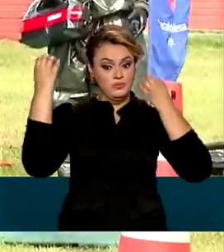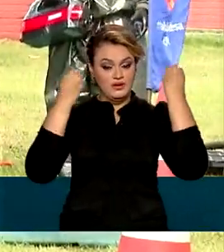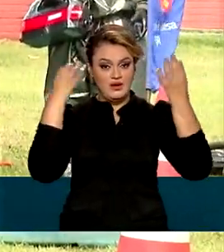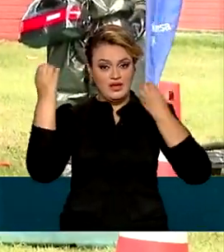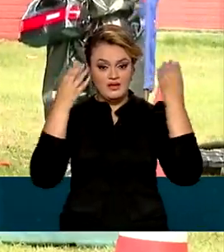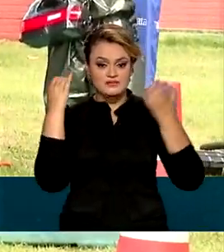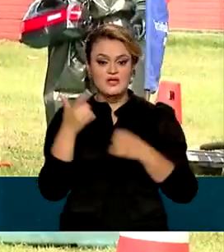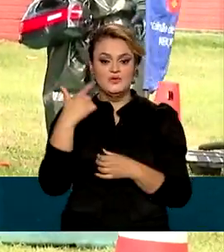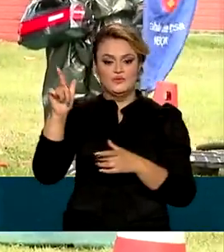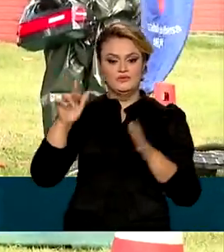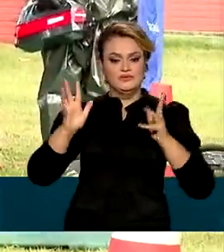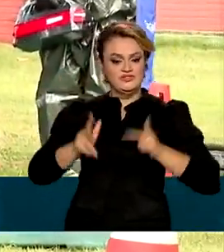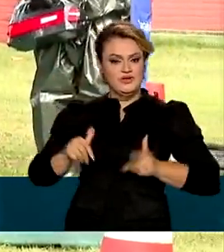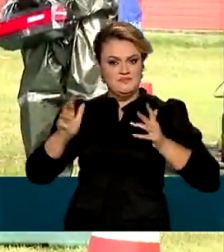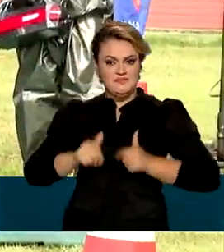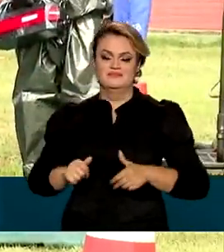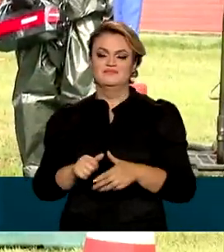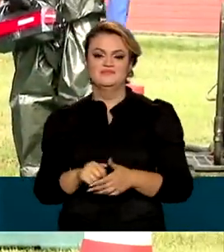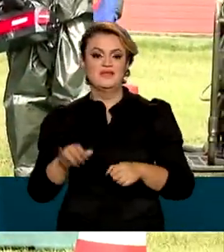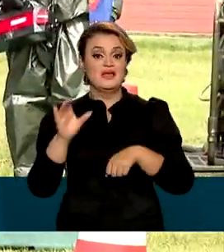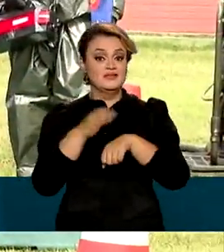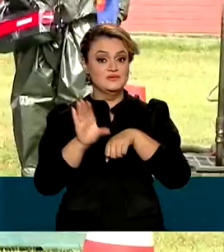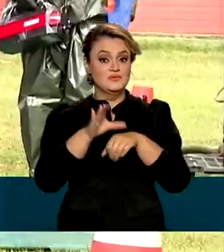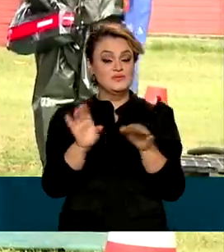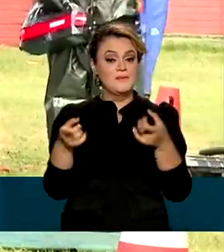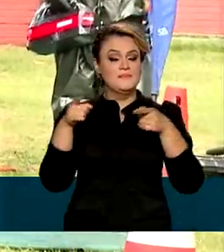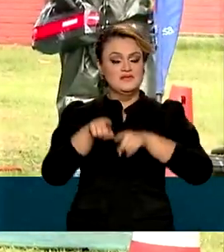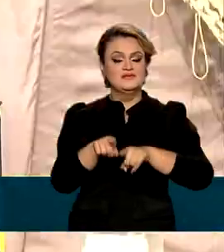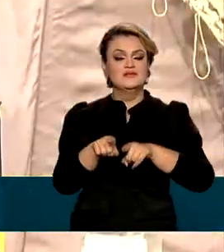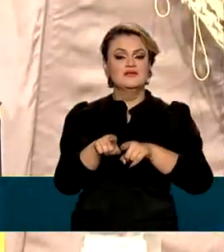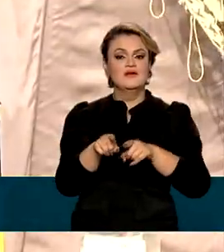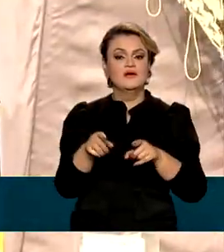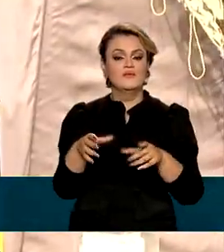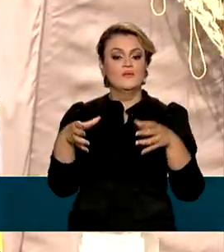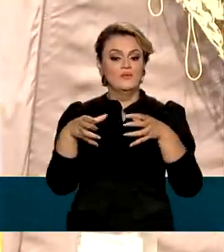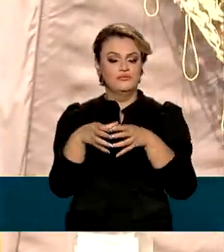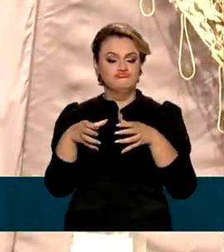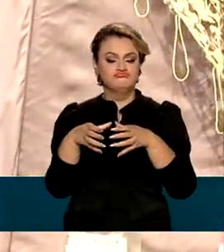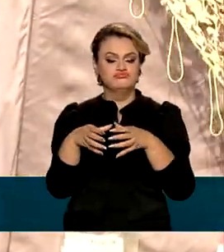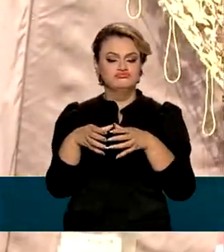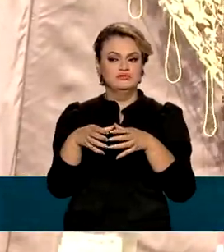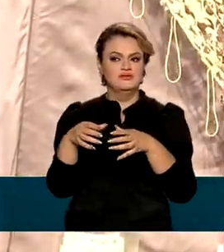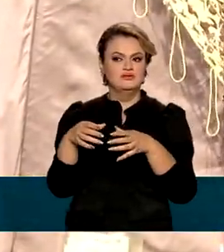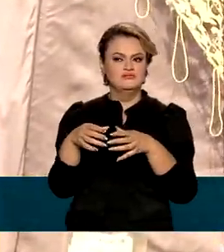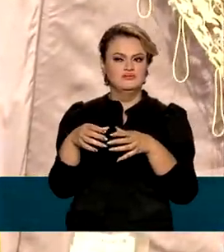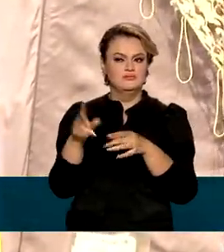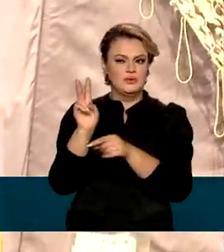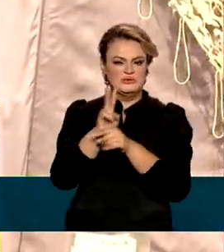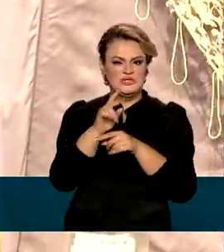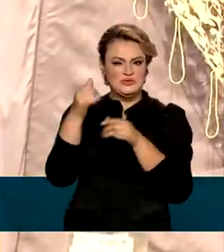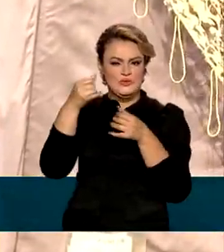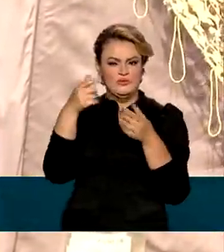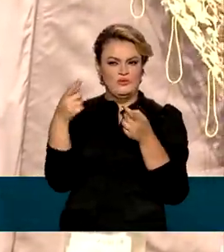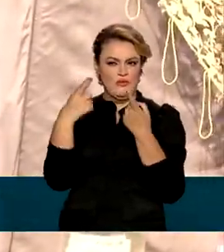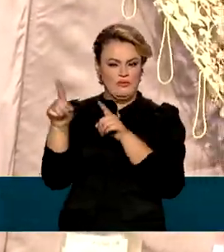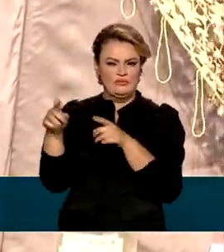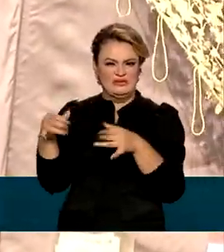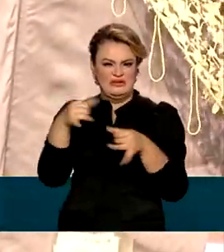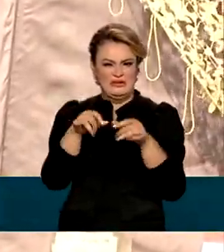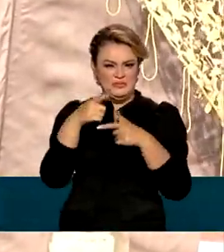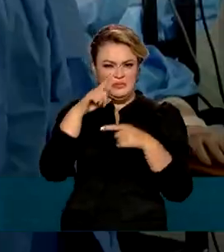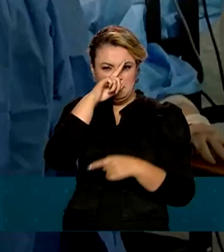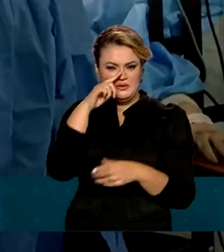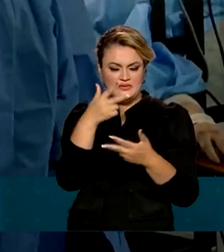descontaminação. O curso é feito em parceria com a Organização para a Proibição de Armas Químicas e conta com a participação de